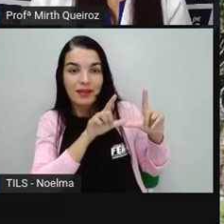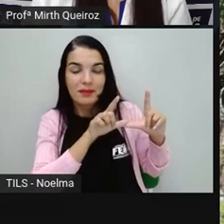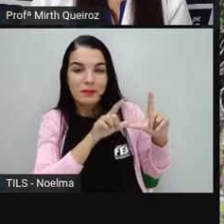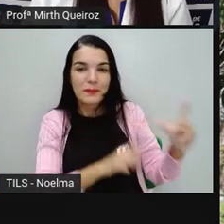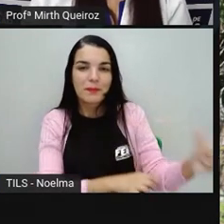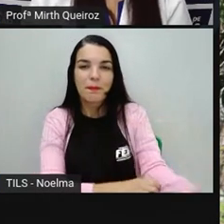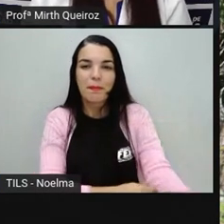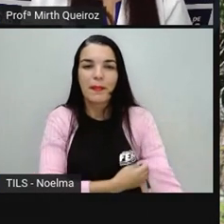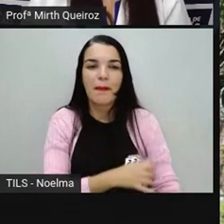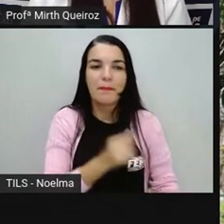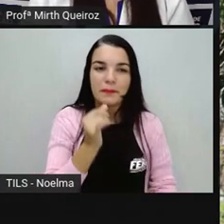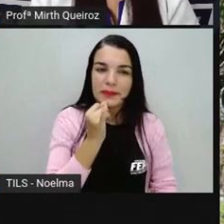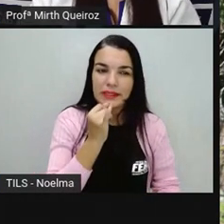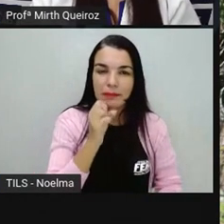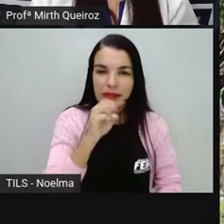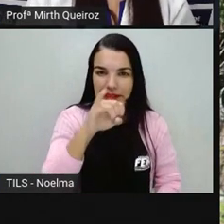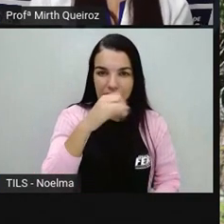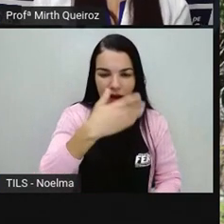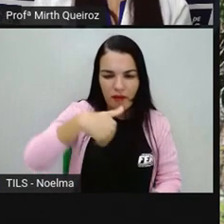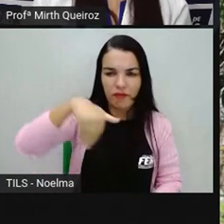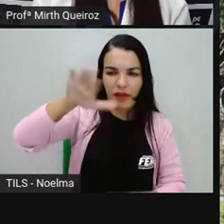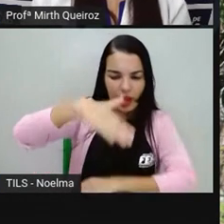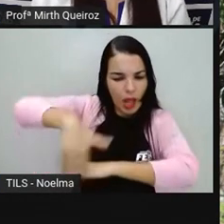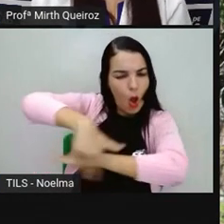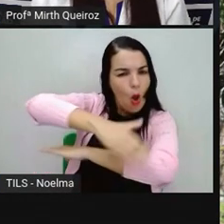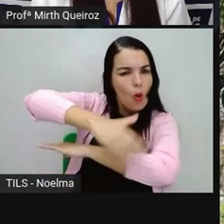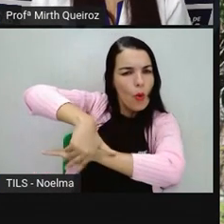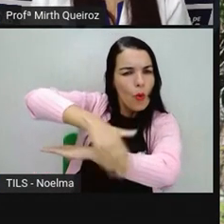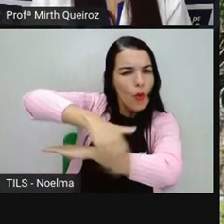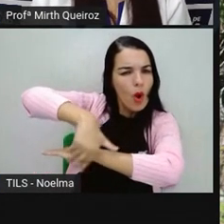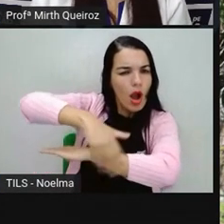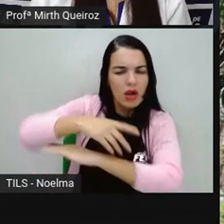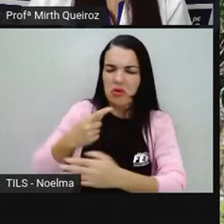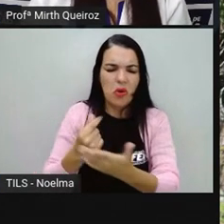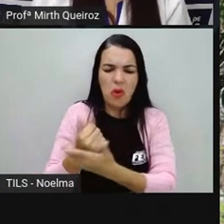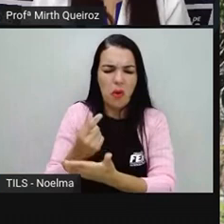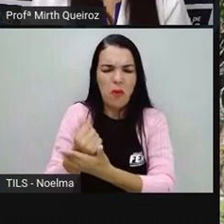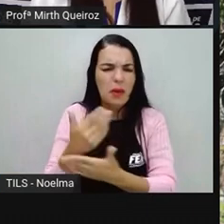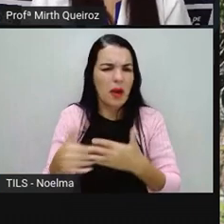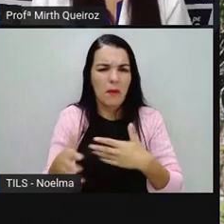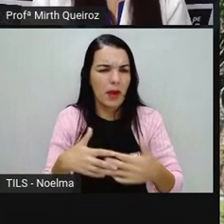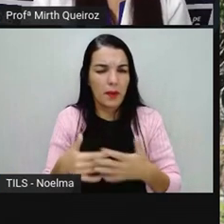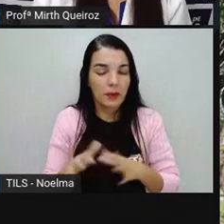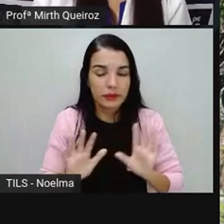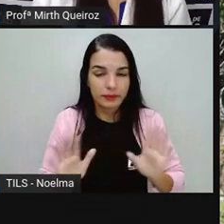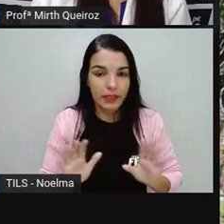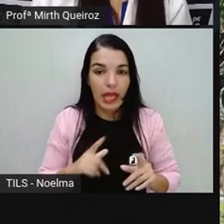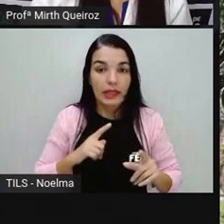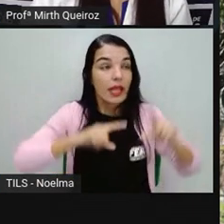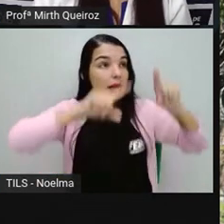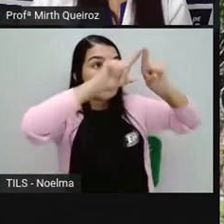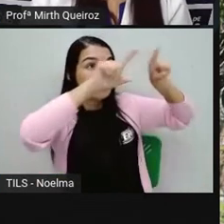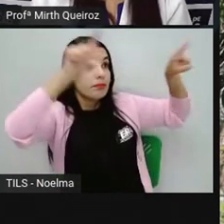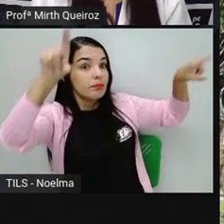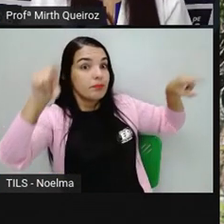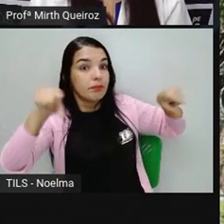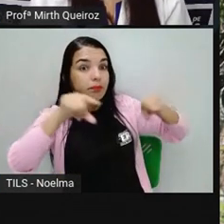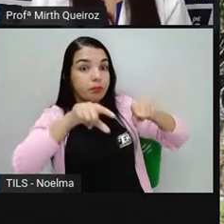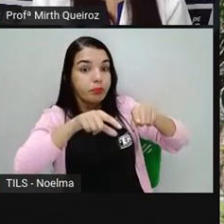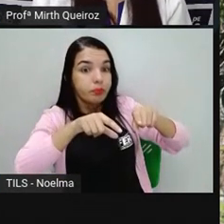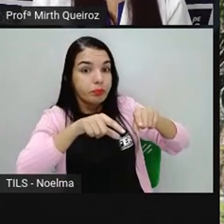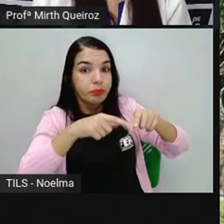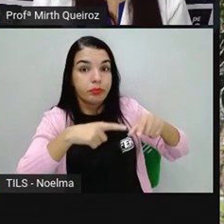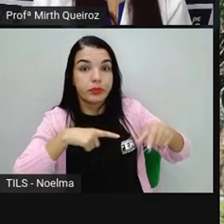vão na rua, né? Que há muitas propagandas aí. Outdoor. As próprias